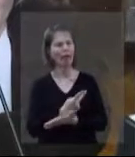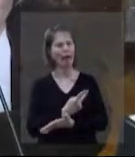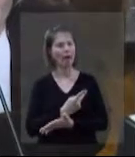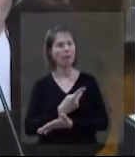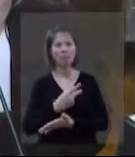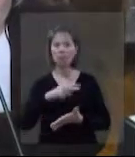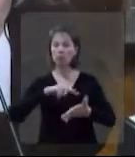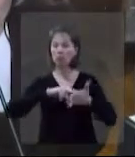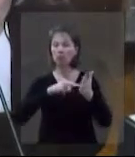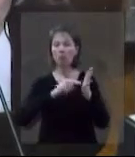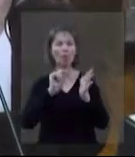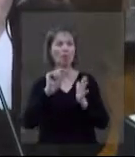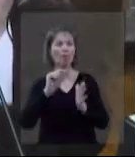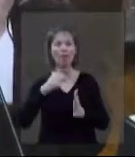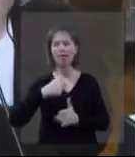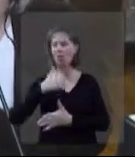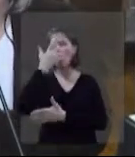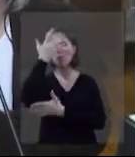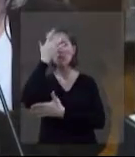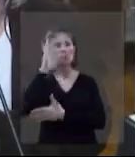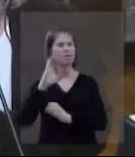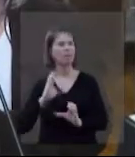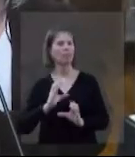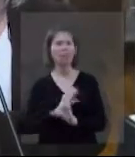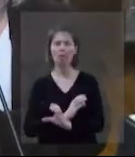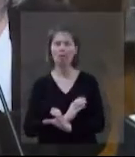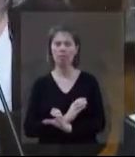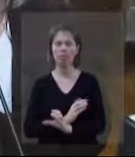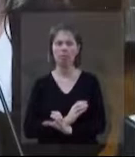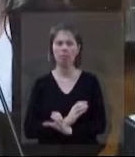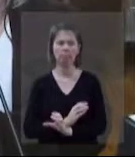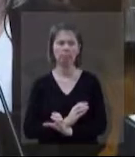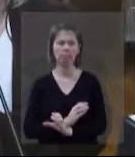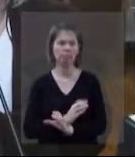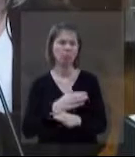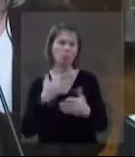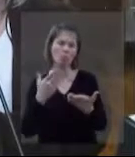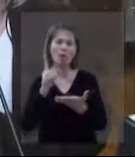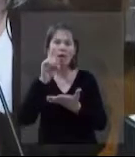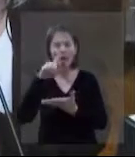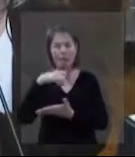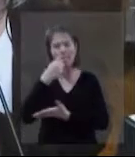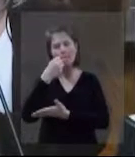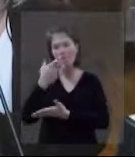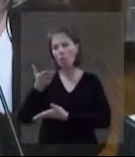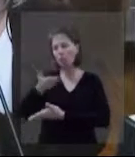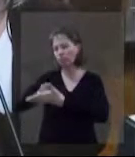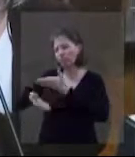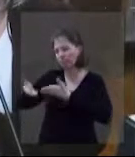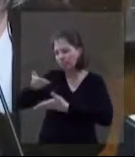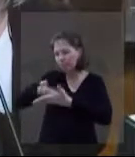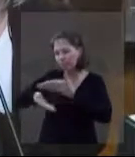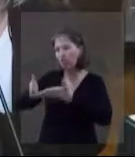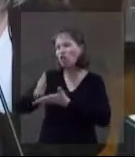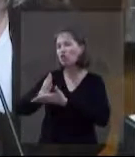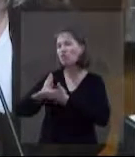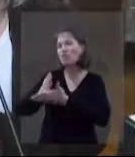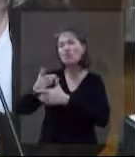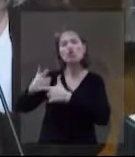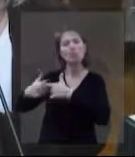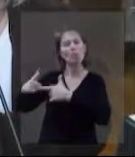Nós já erramos. Então é sinal que eu não sei tudo e que eu não estou sempre certo. E se eu tenho, às vezes... Como é bom ter com quem dividir?